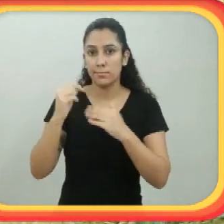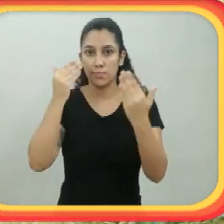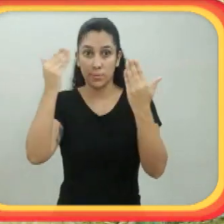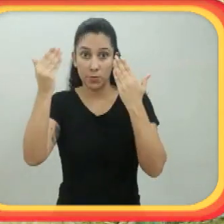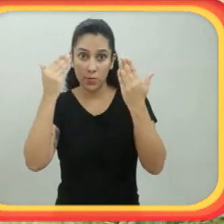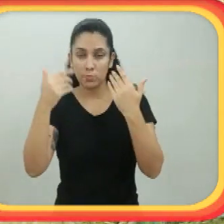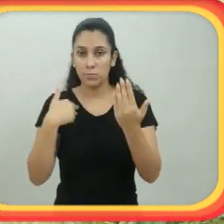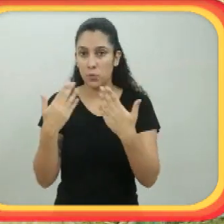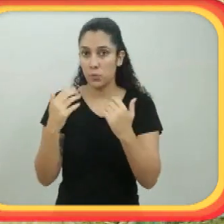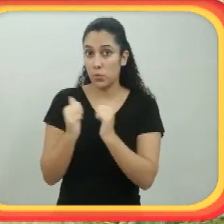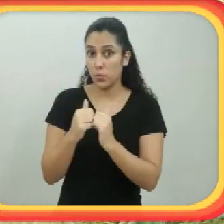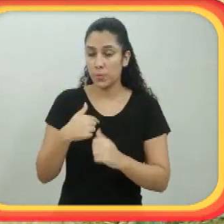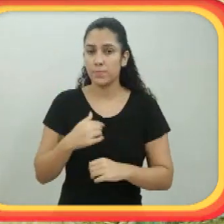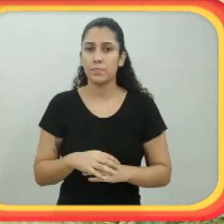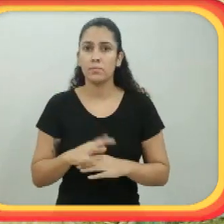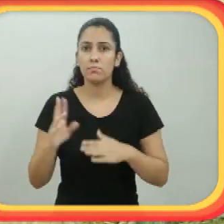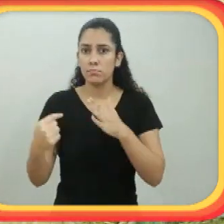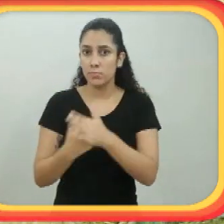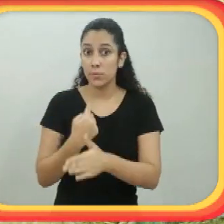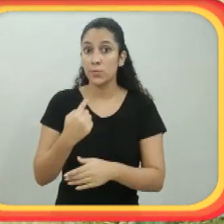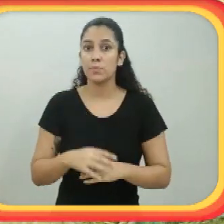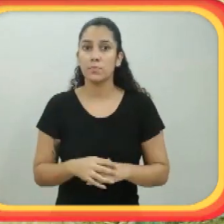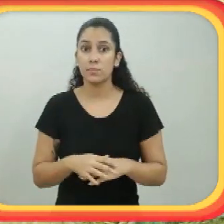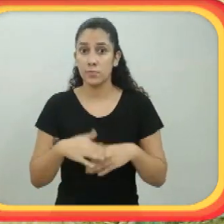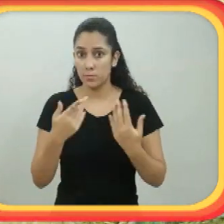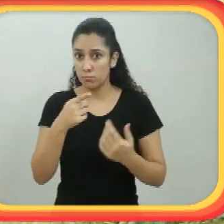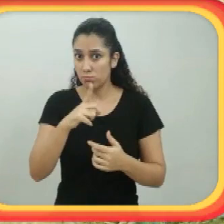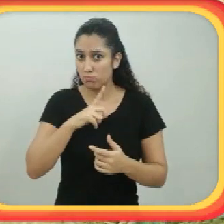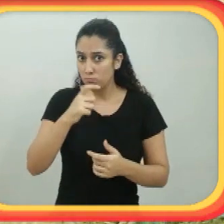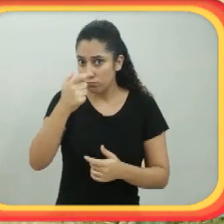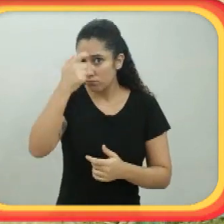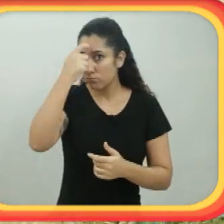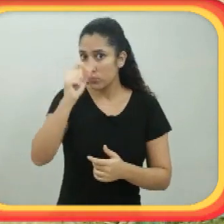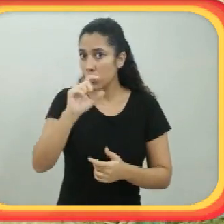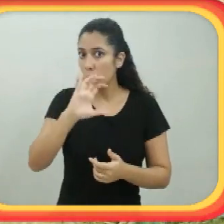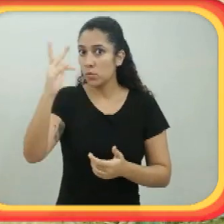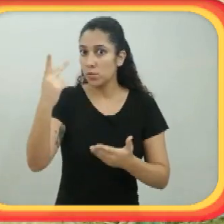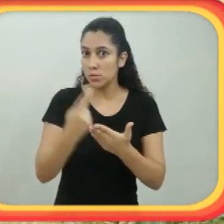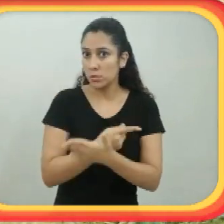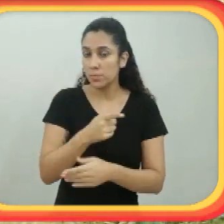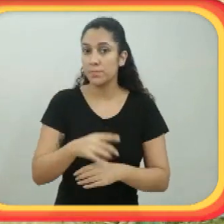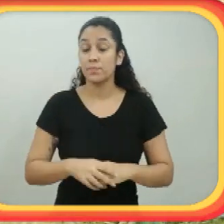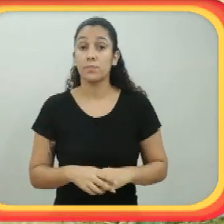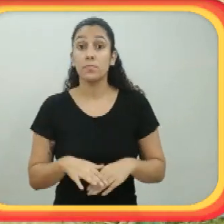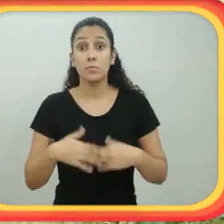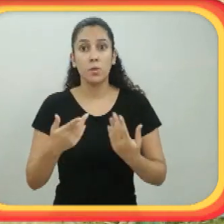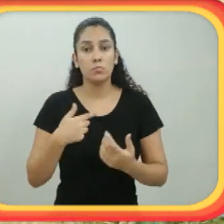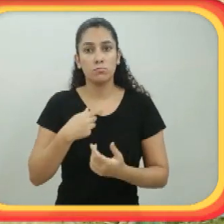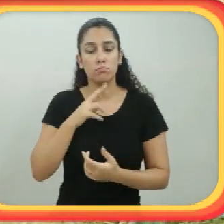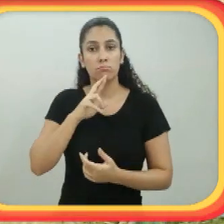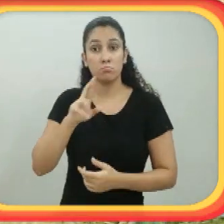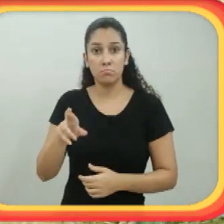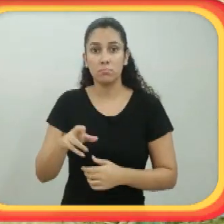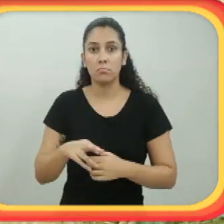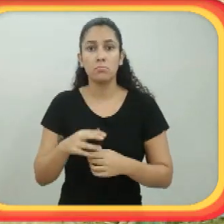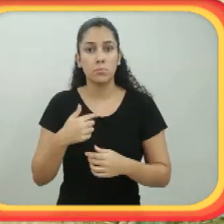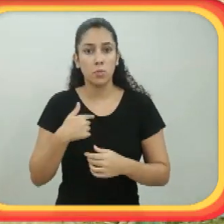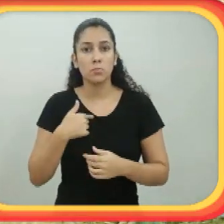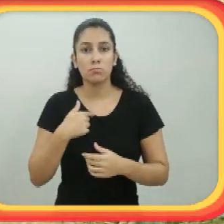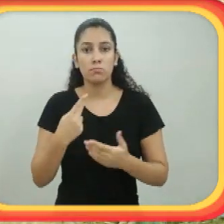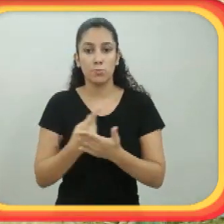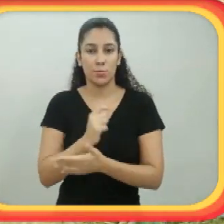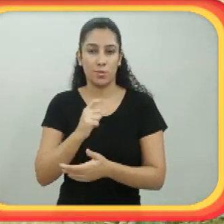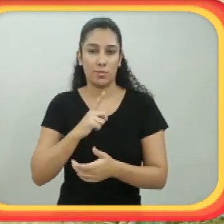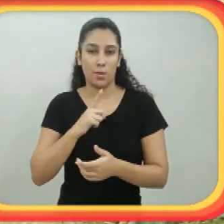conversar comigo e ela me perguntou exatamente isso. Você tem noção do que aconteceu com você? E aí eu